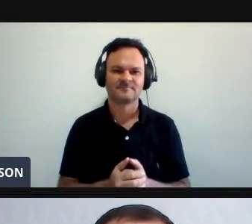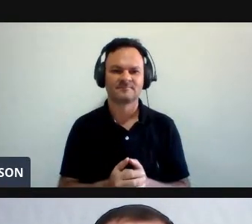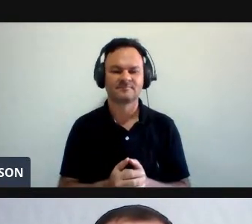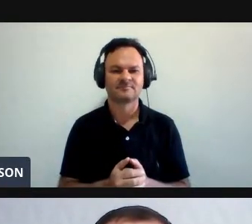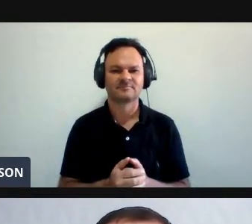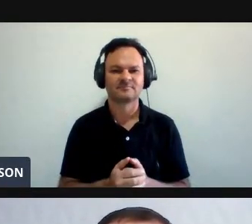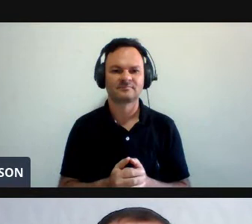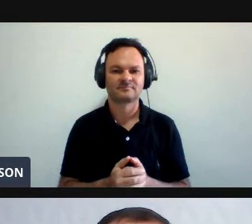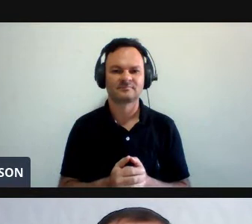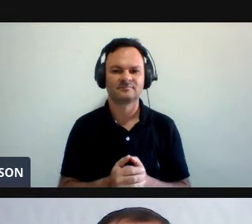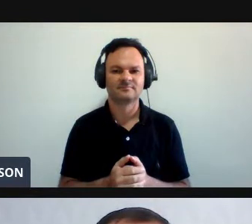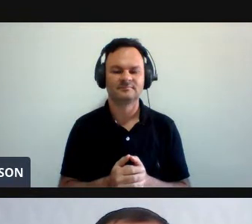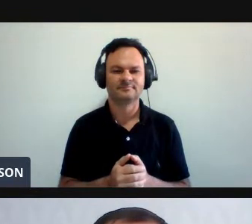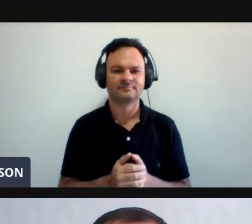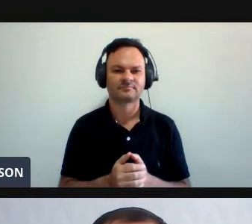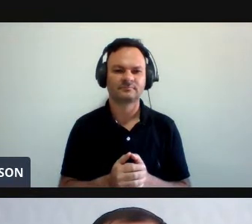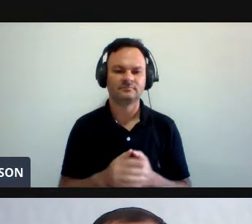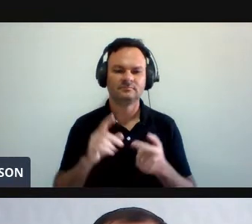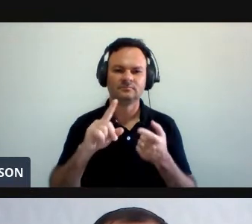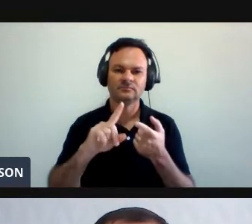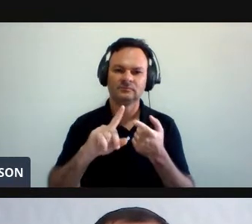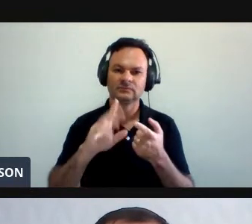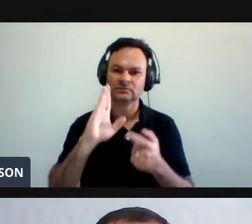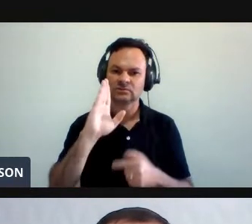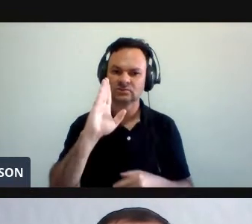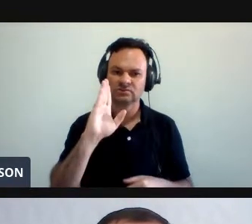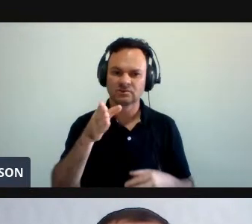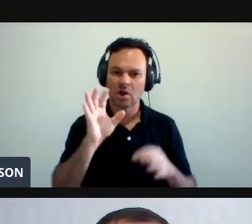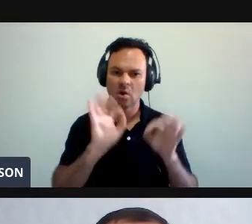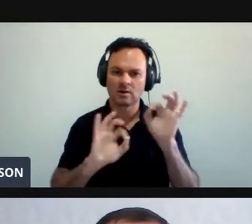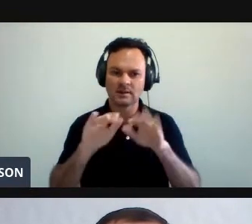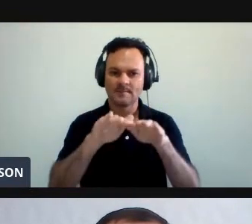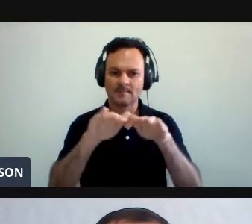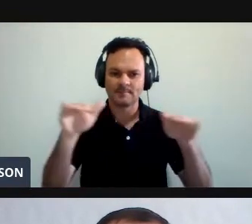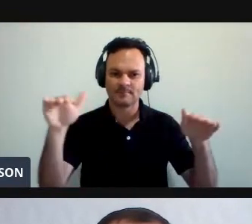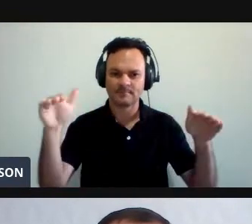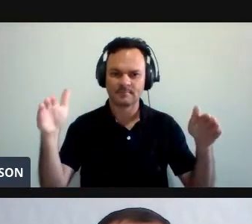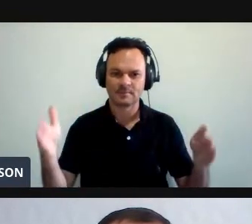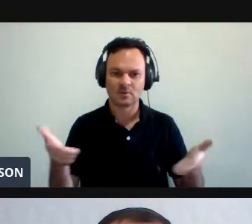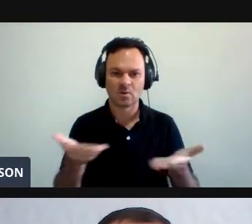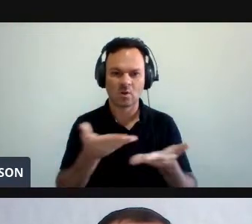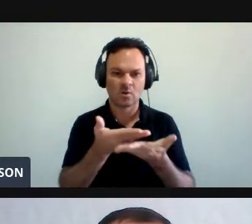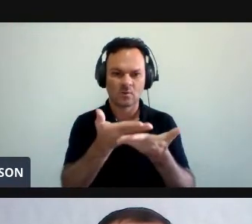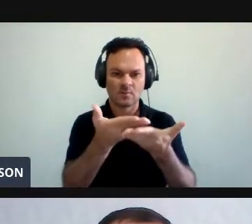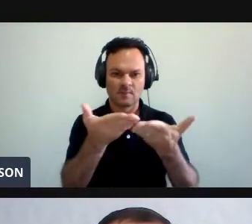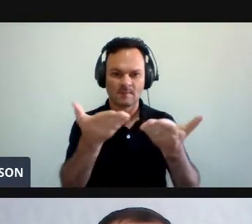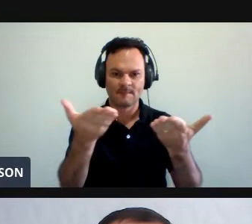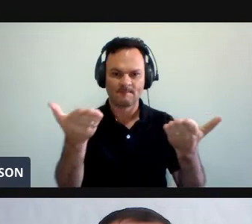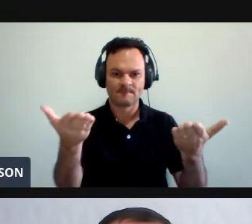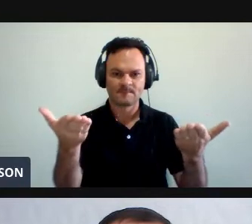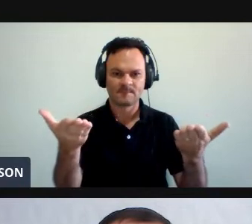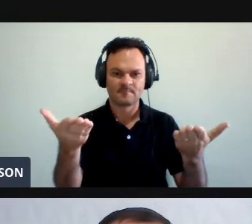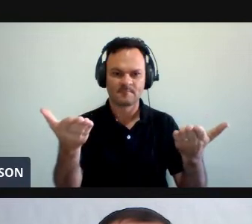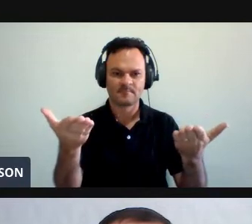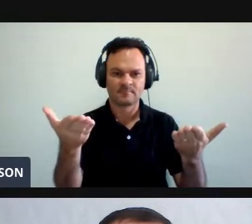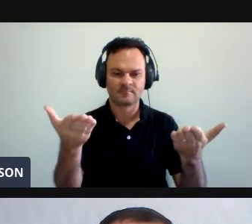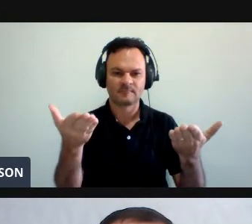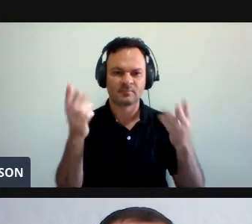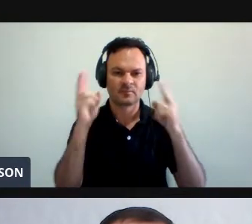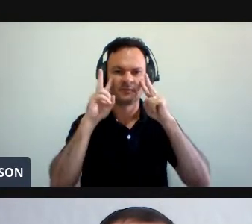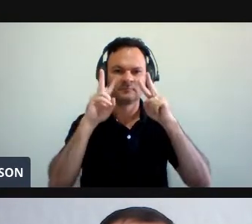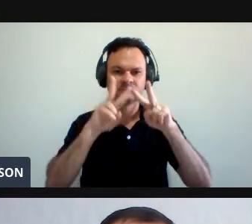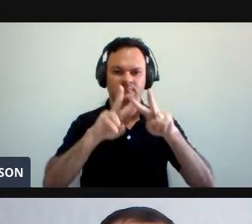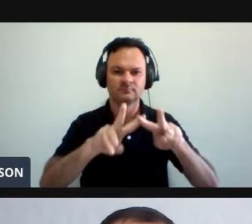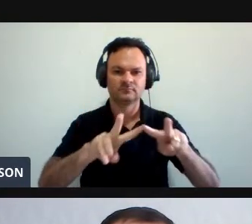Tendo sido composta a mesa, convidamos todos que aqui nos escutam para ouvirem a